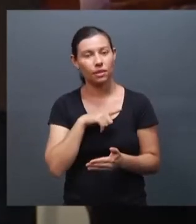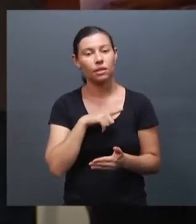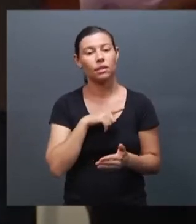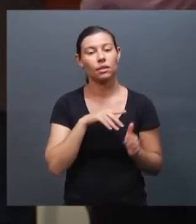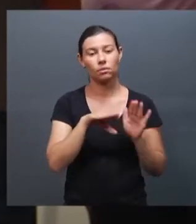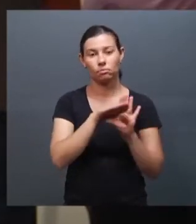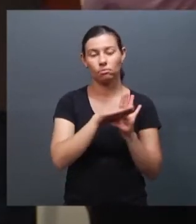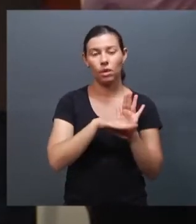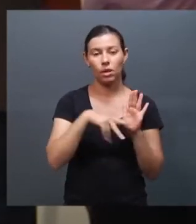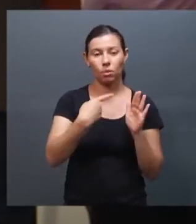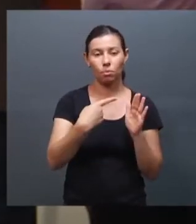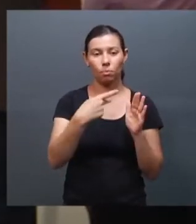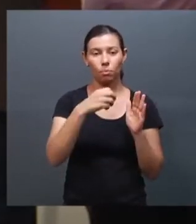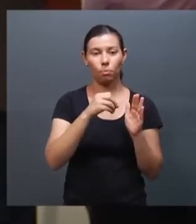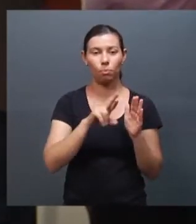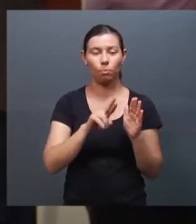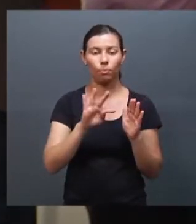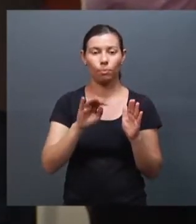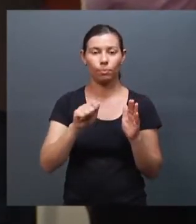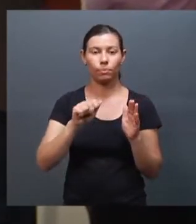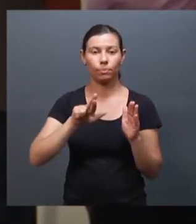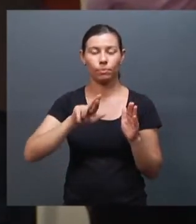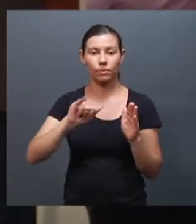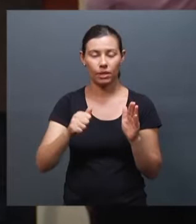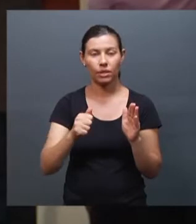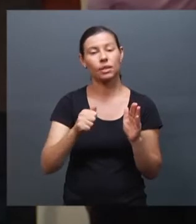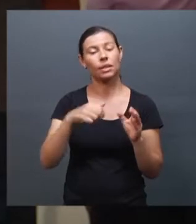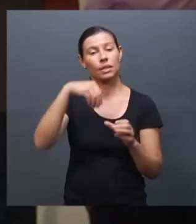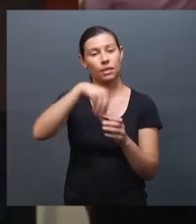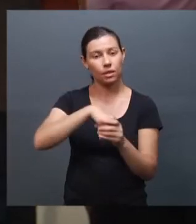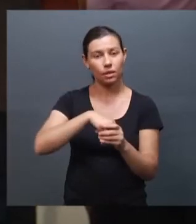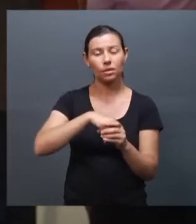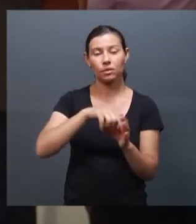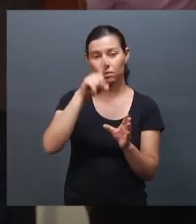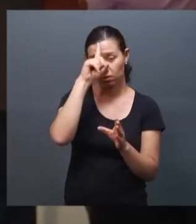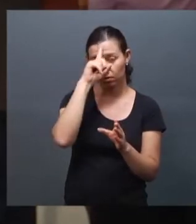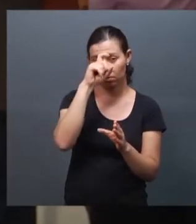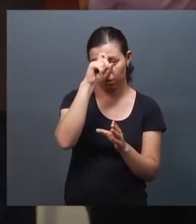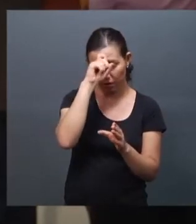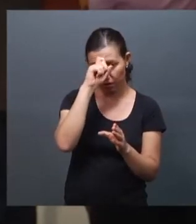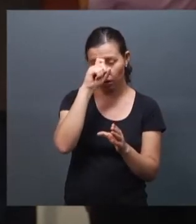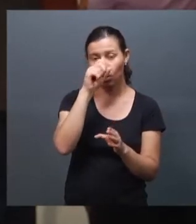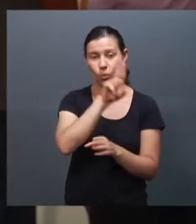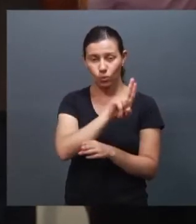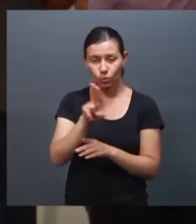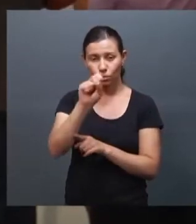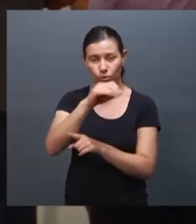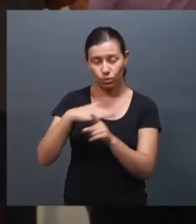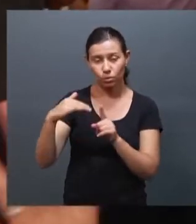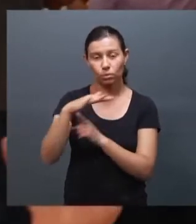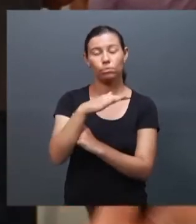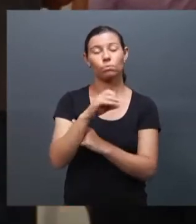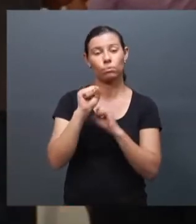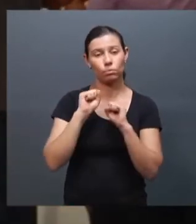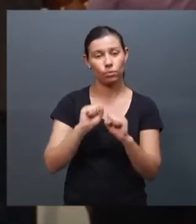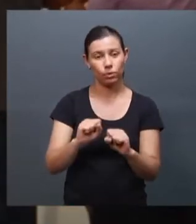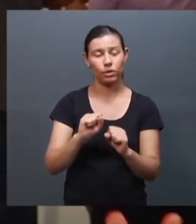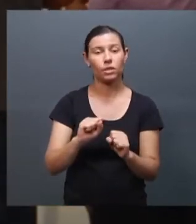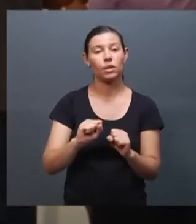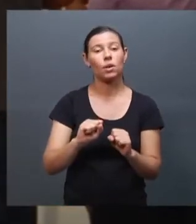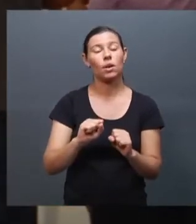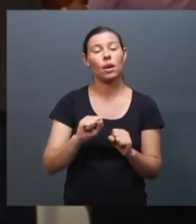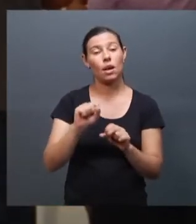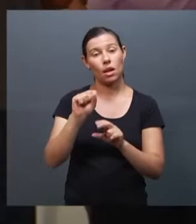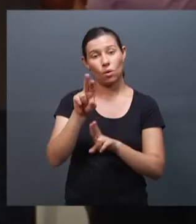da saúde pública. Então, o ambulatório da UFU e o Hospital de Clínicas da UFU foram os pioneiros nessa questão da ampliação